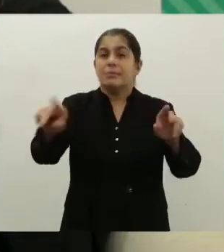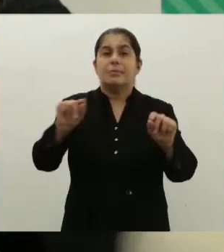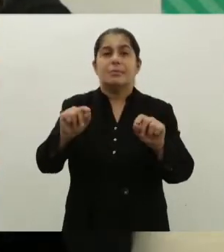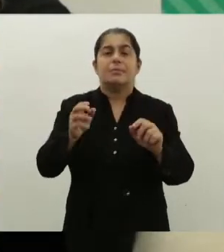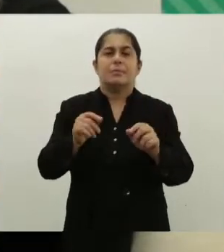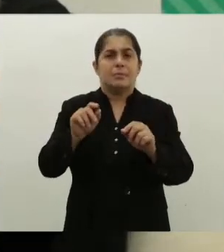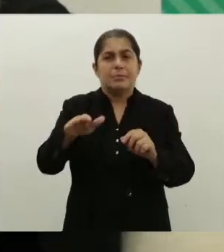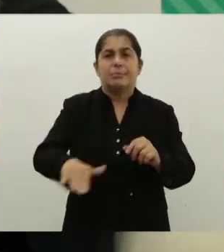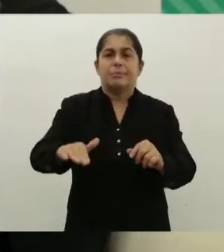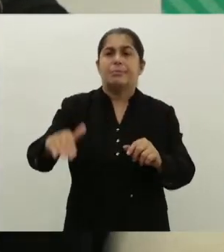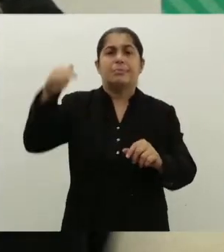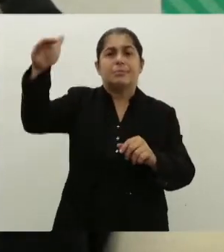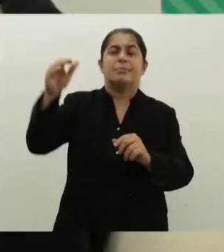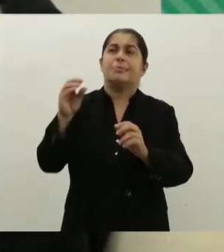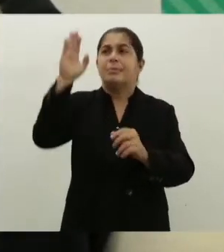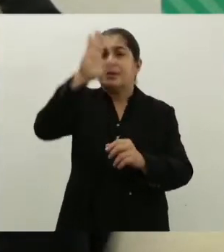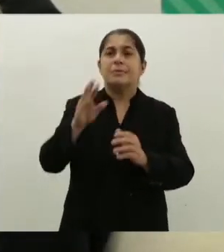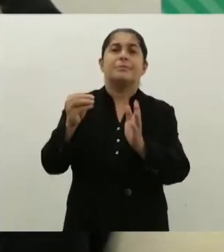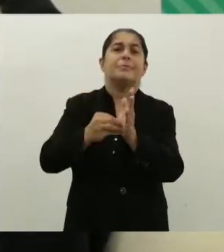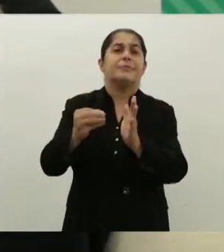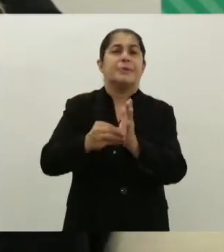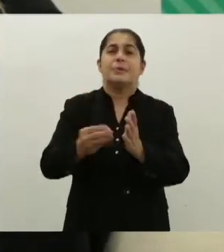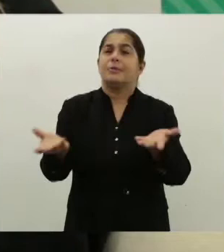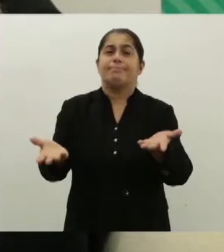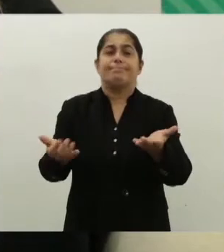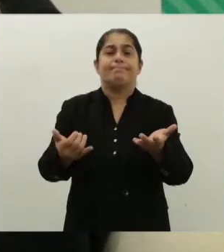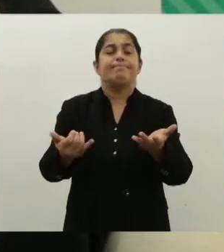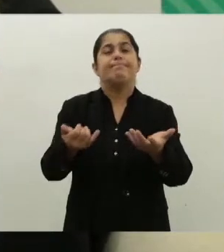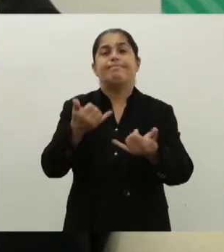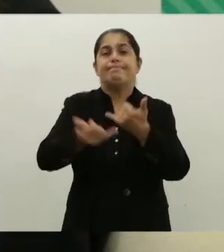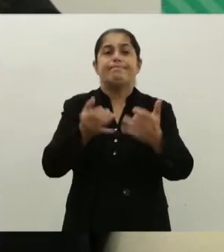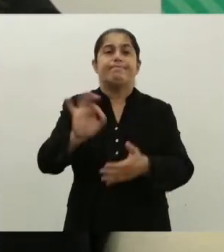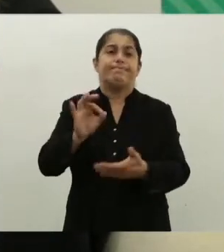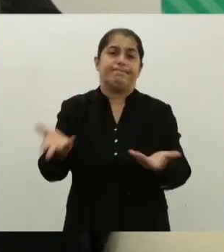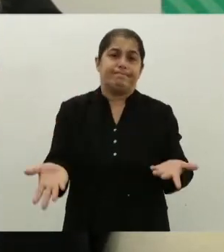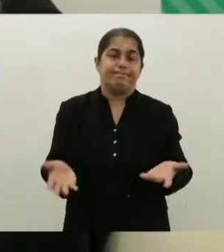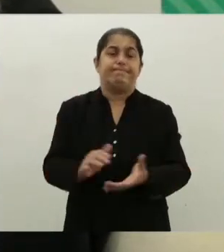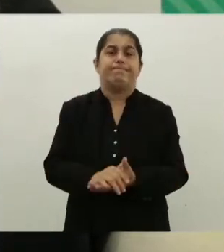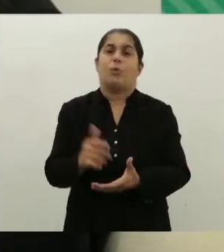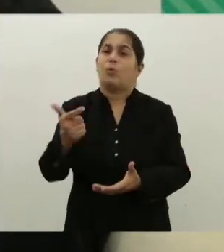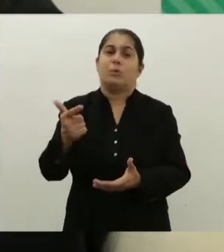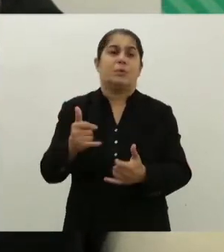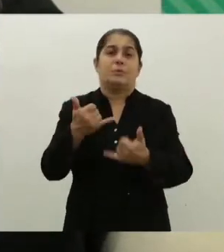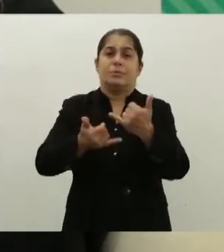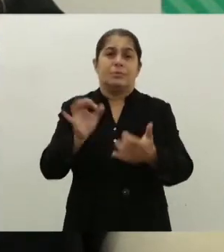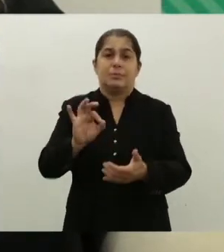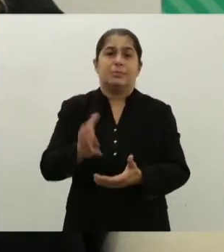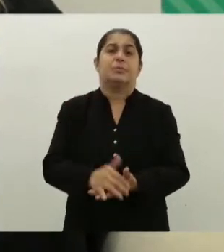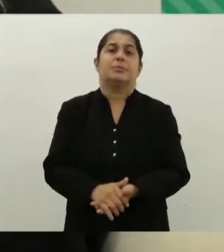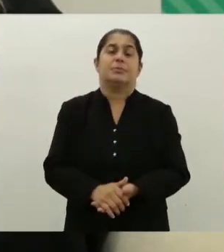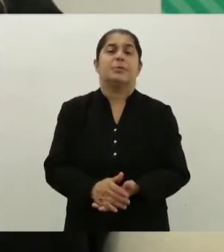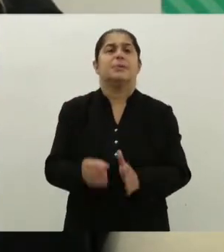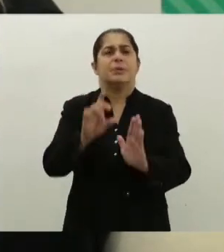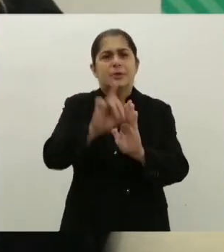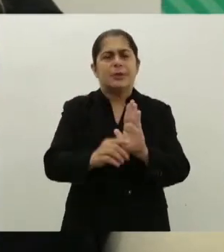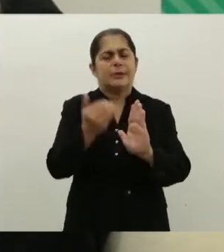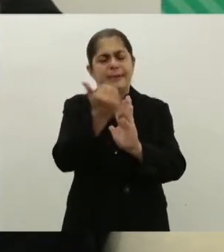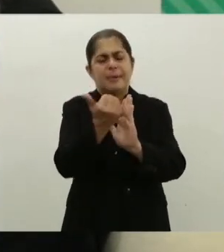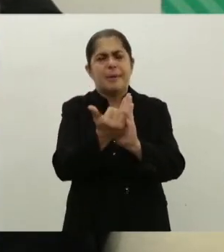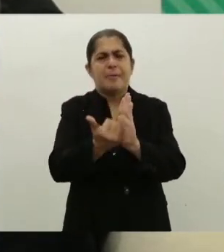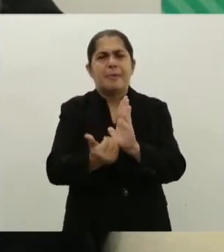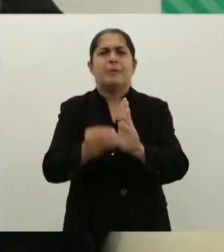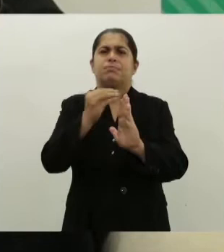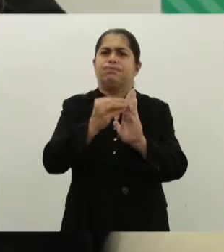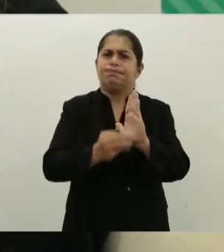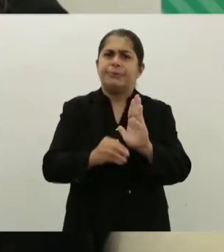que a maioria das crianças e adolescentes brasileiras, elas não têm direito ao lazer. Então, são muitos direitos que precisam ser